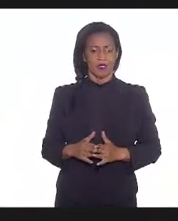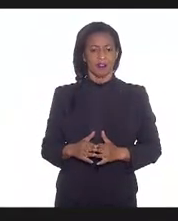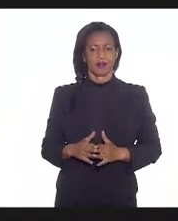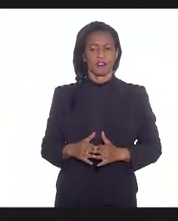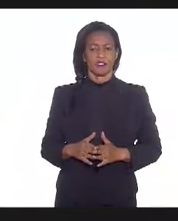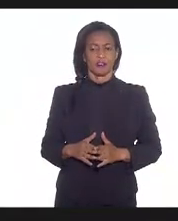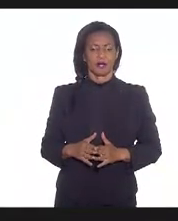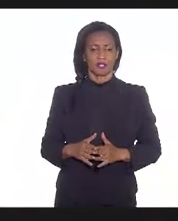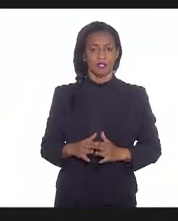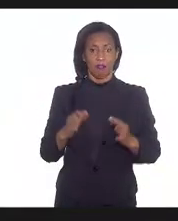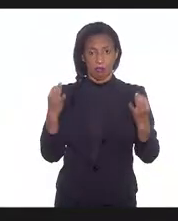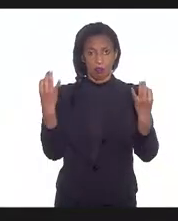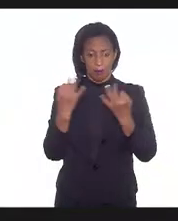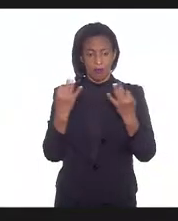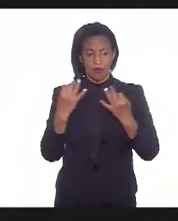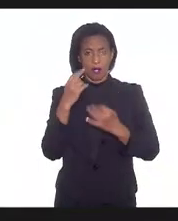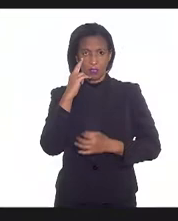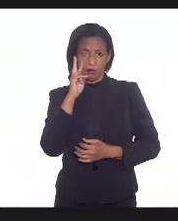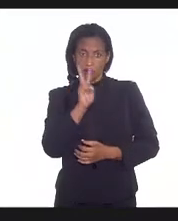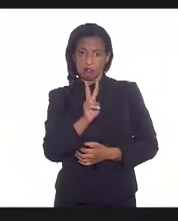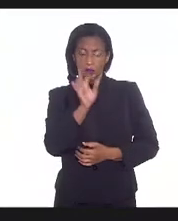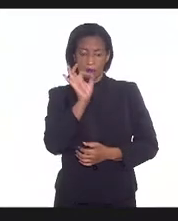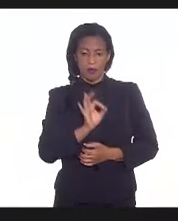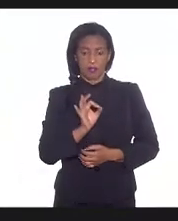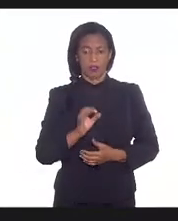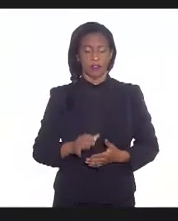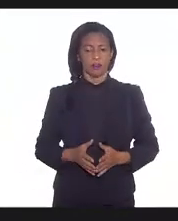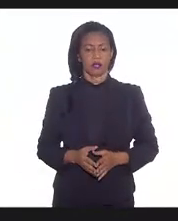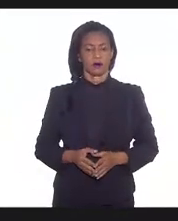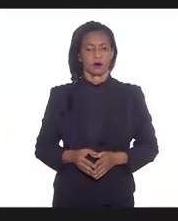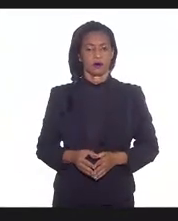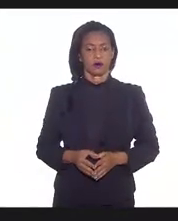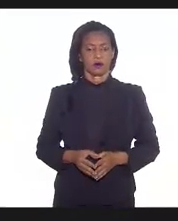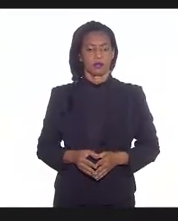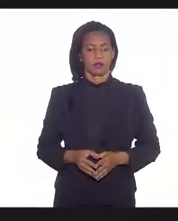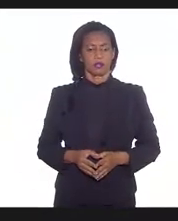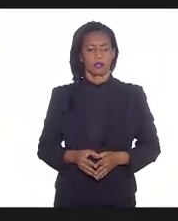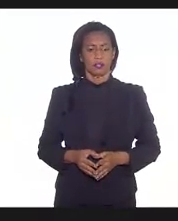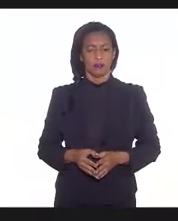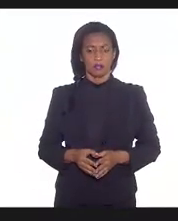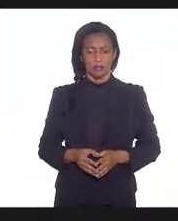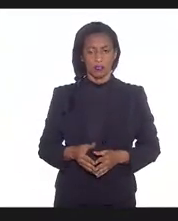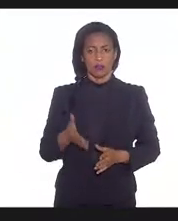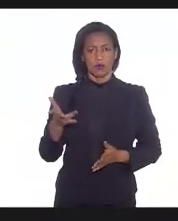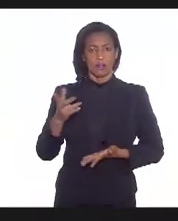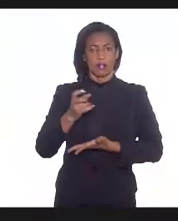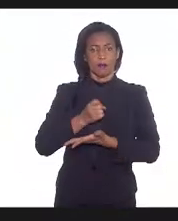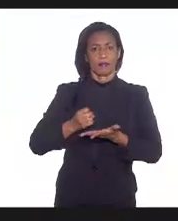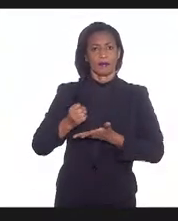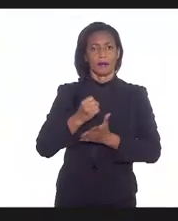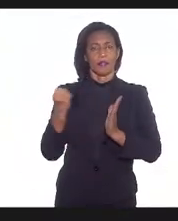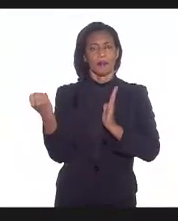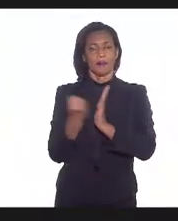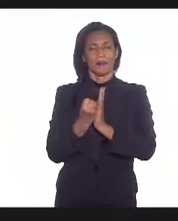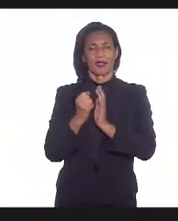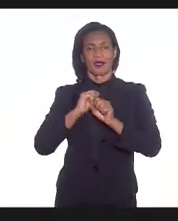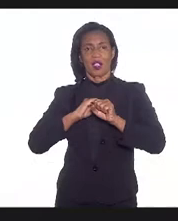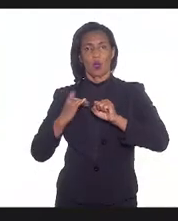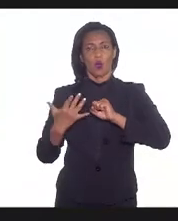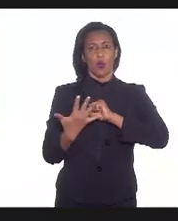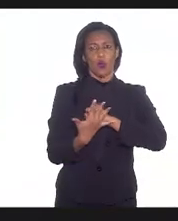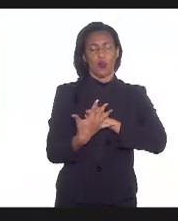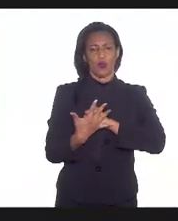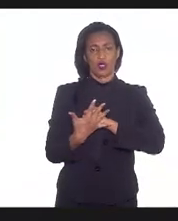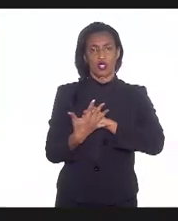vocês. Está perfeito. Estamos vendo. Tá, ok. A vai falar aqui, basicamente, do impacto da Covid na saúde